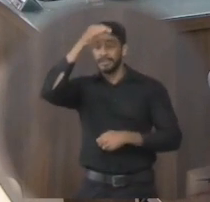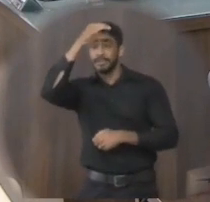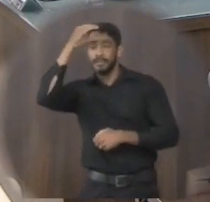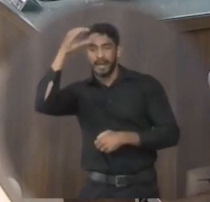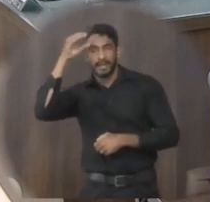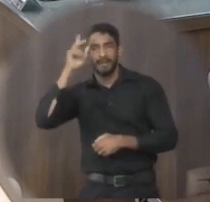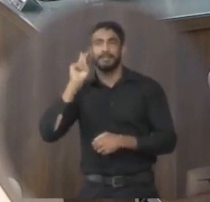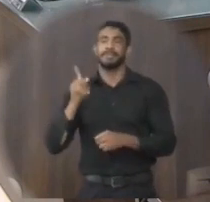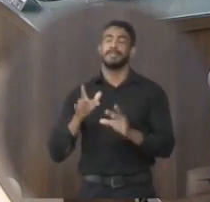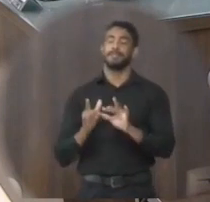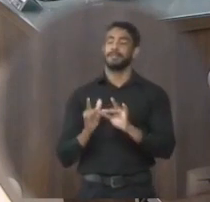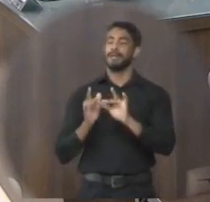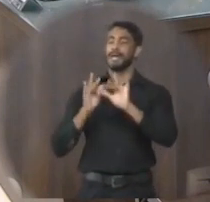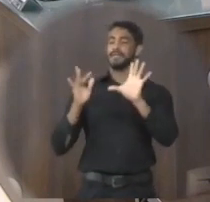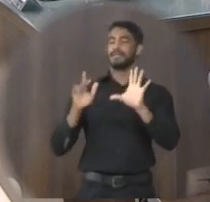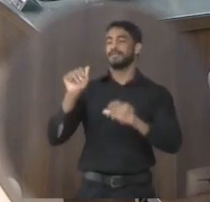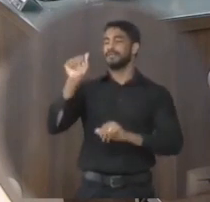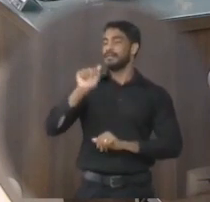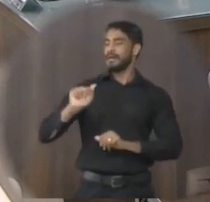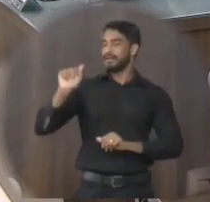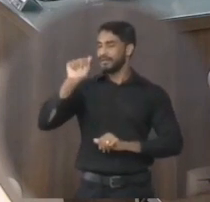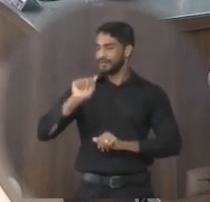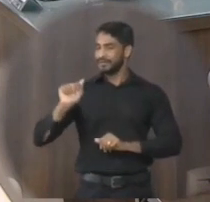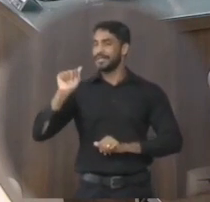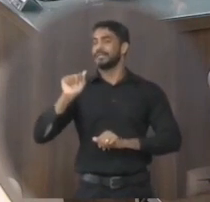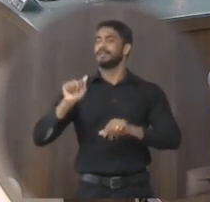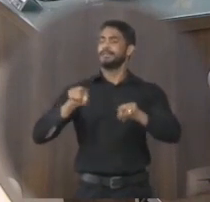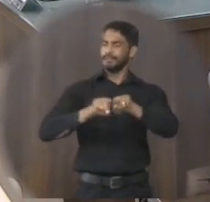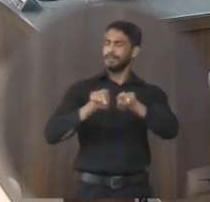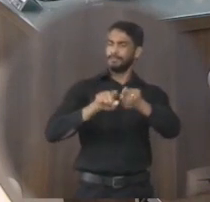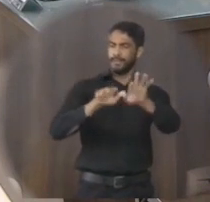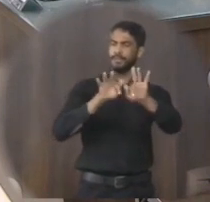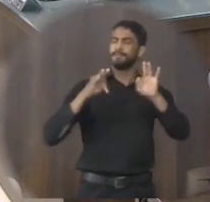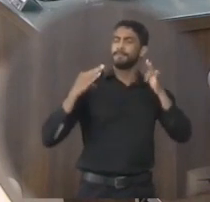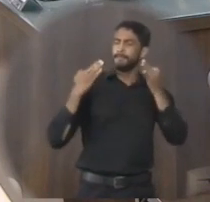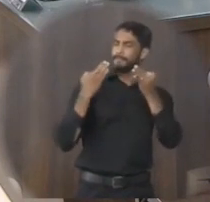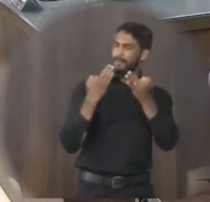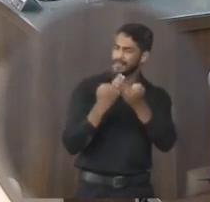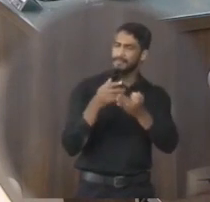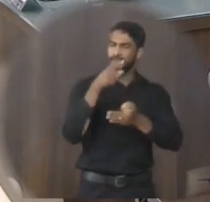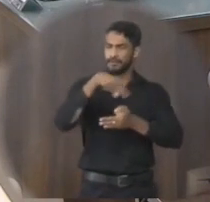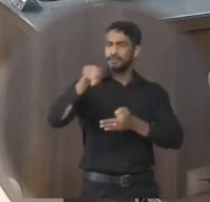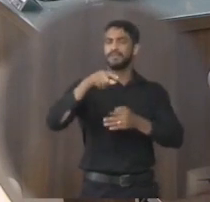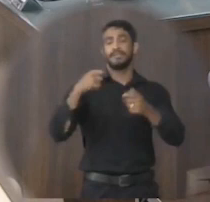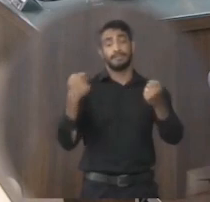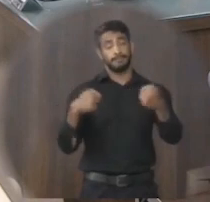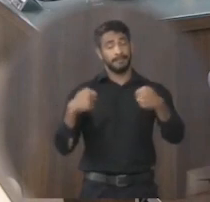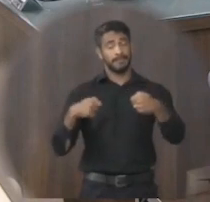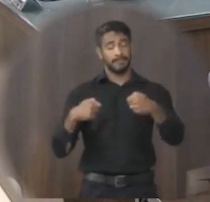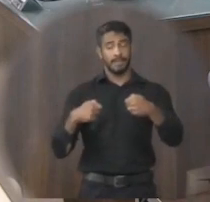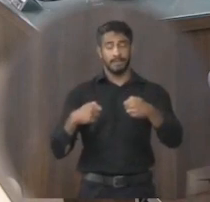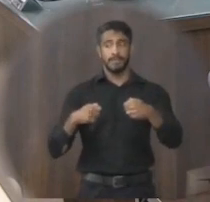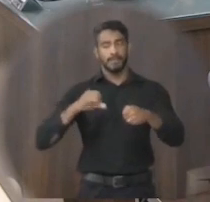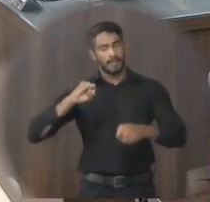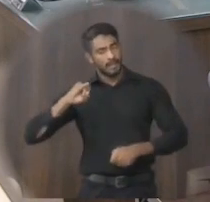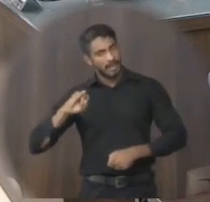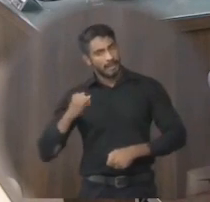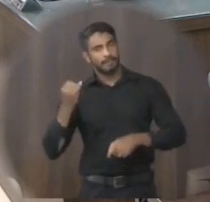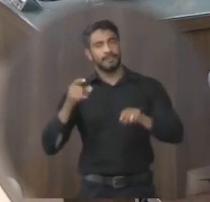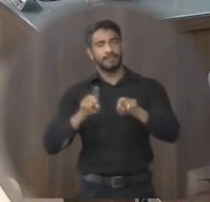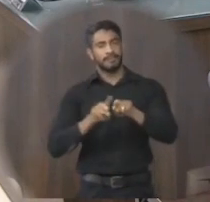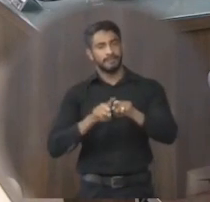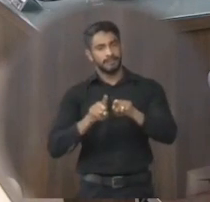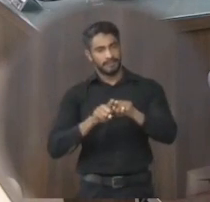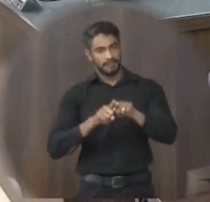nós estaremos sempre à disposição da associação, sempre à disposição das famílias para o que vocês precisarem. E aproveitando aí que esse final